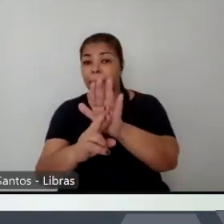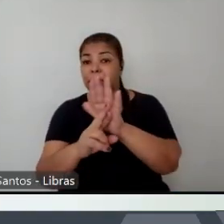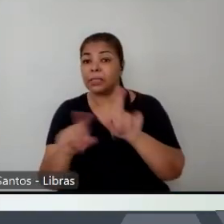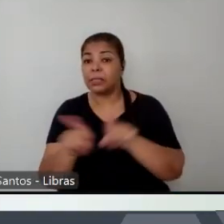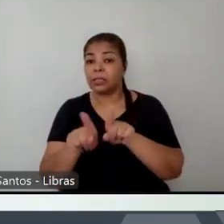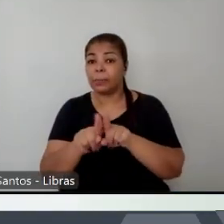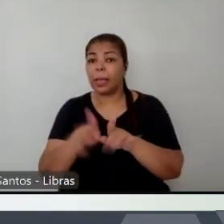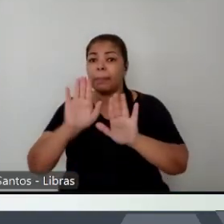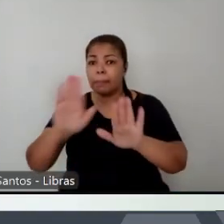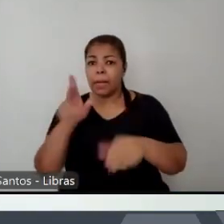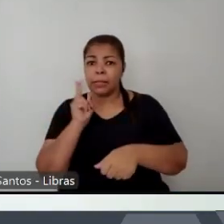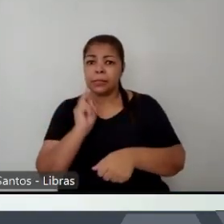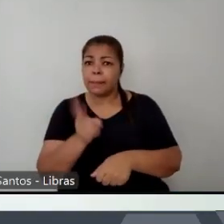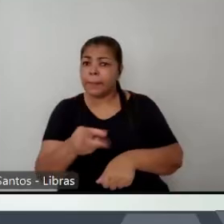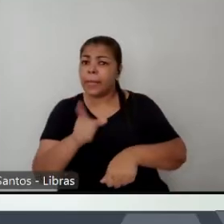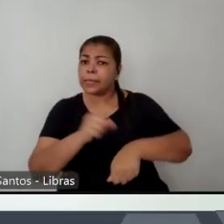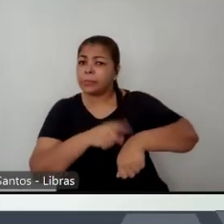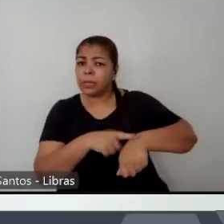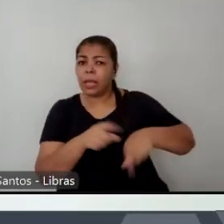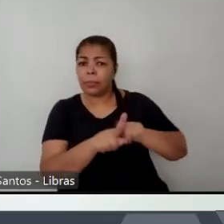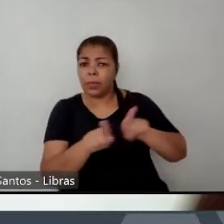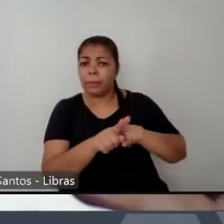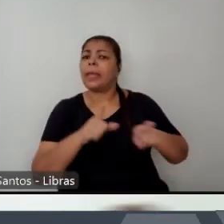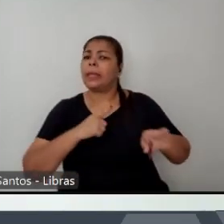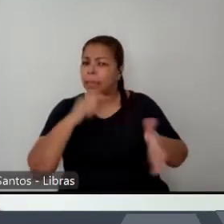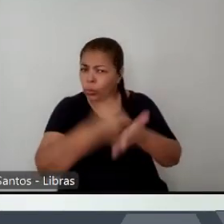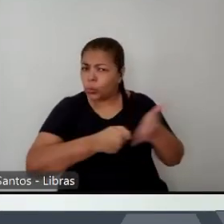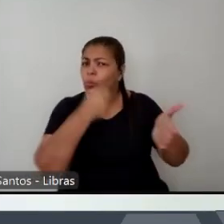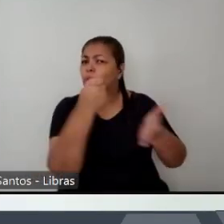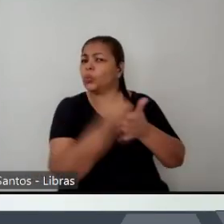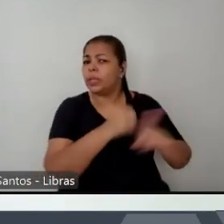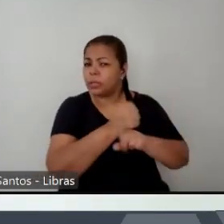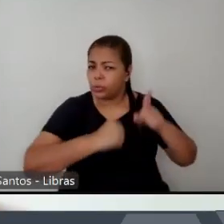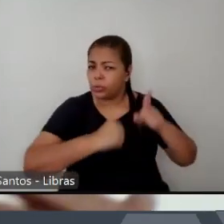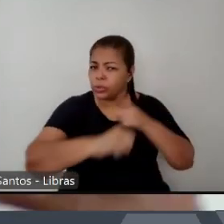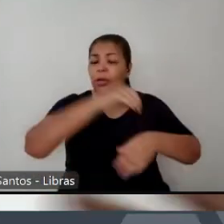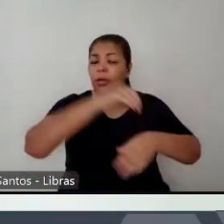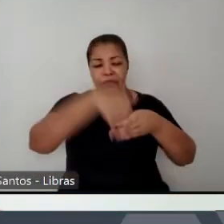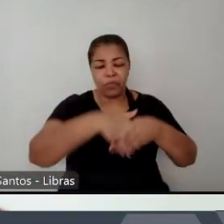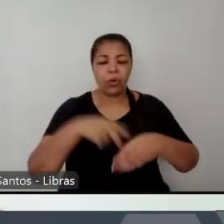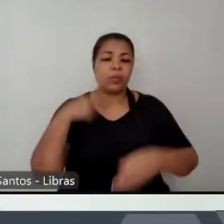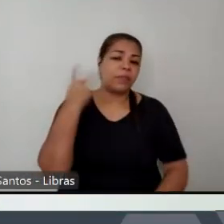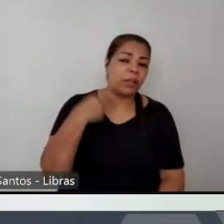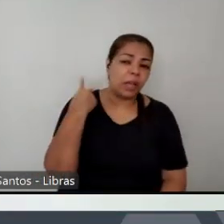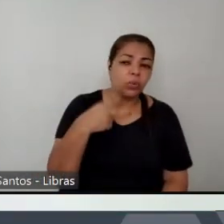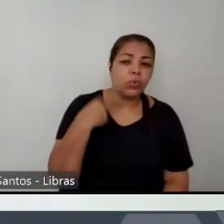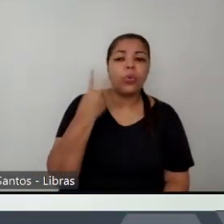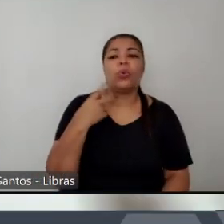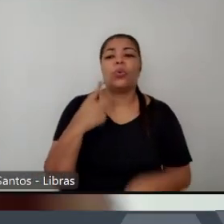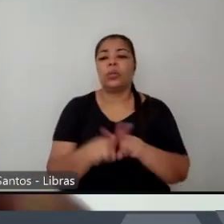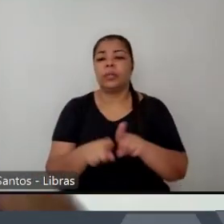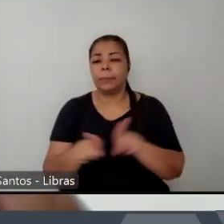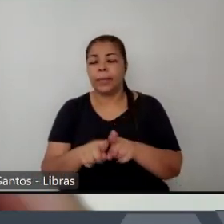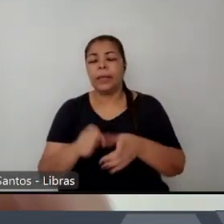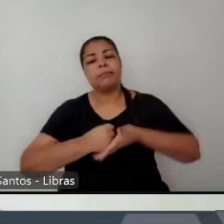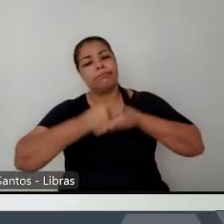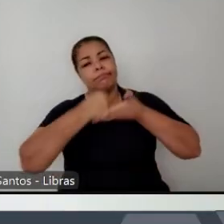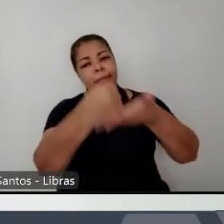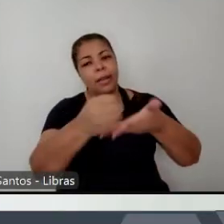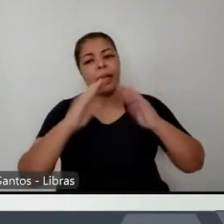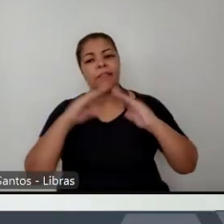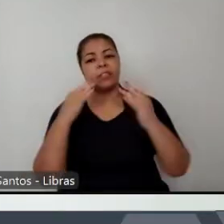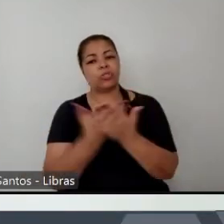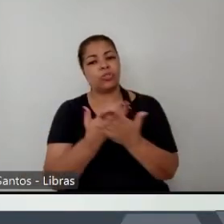e muita luta social nessa época que vão eleger vereadores que vão levar escolas para esses